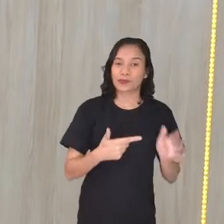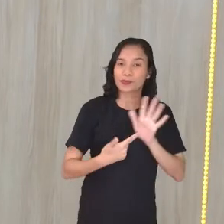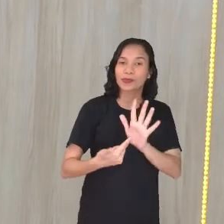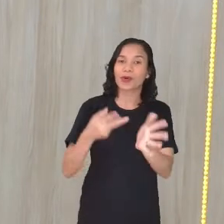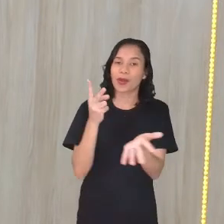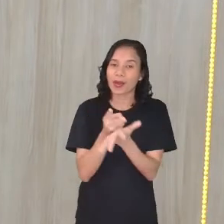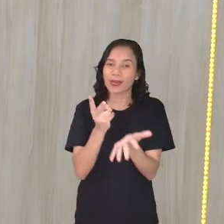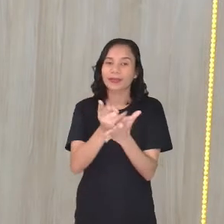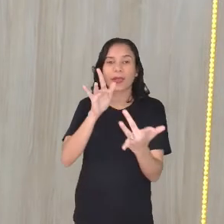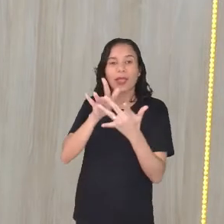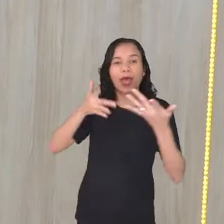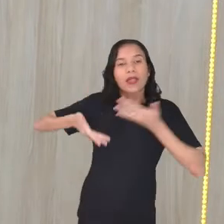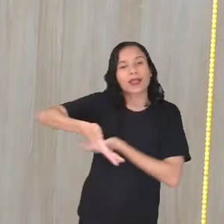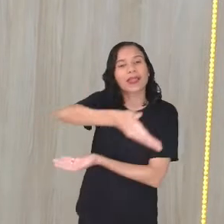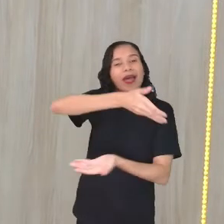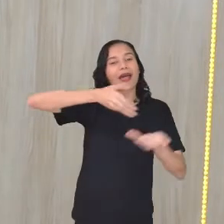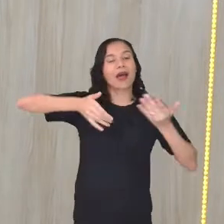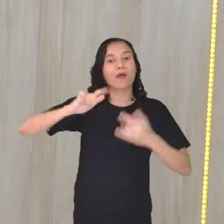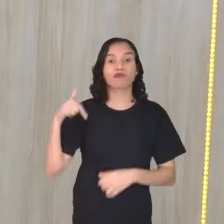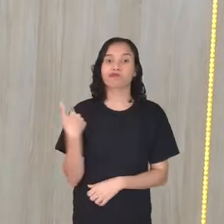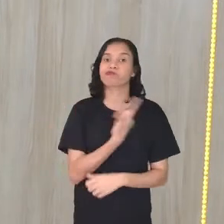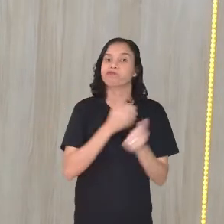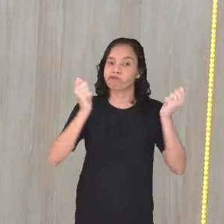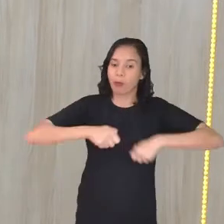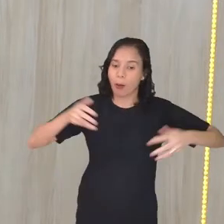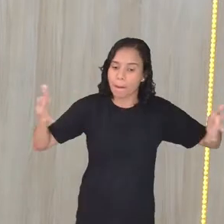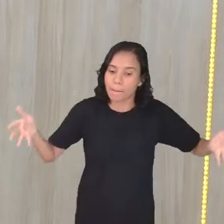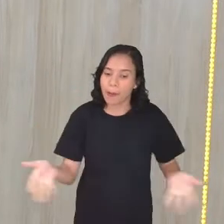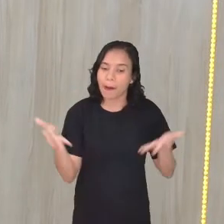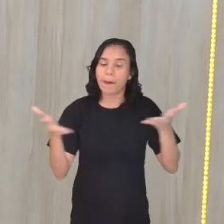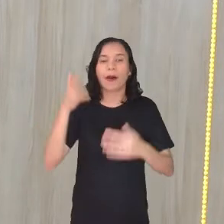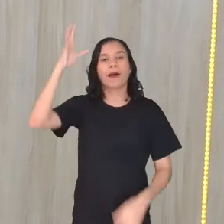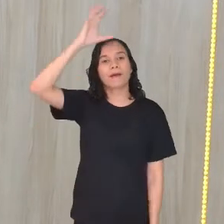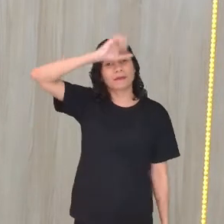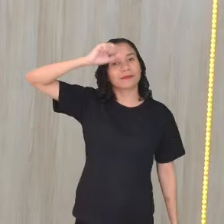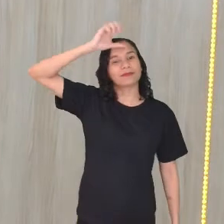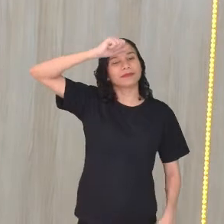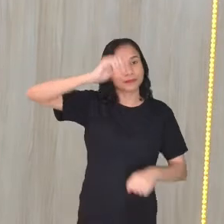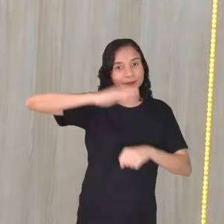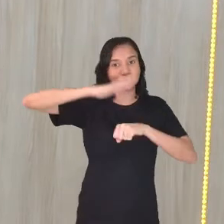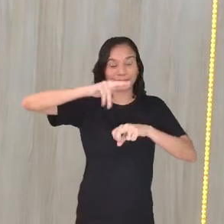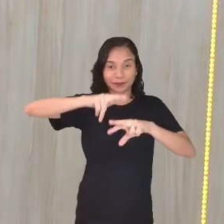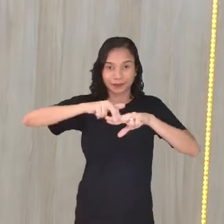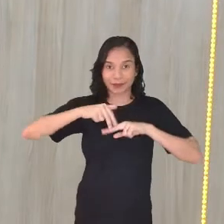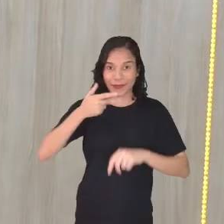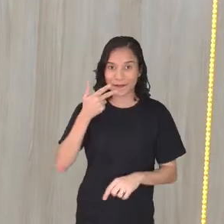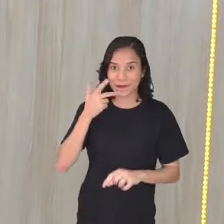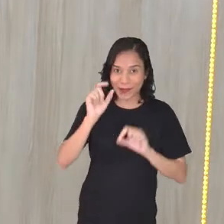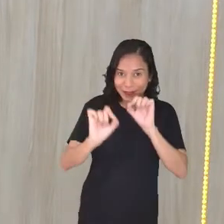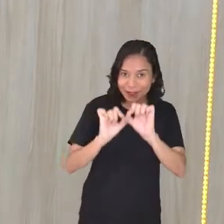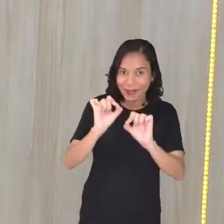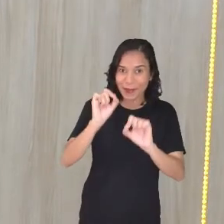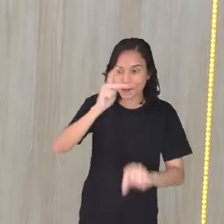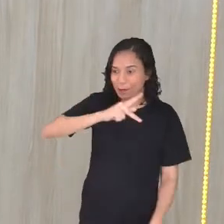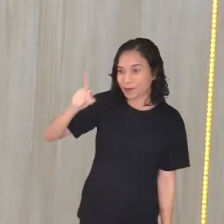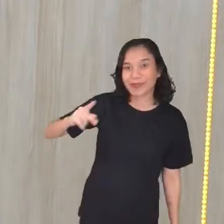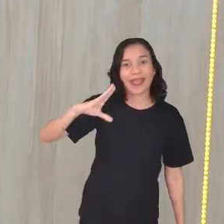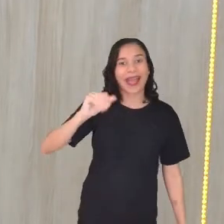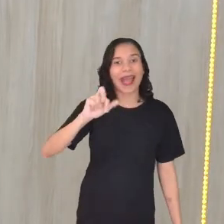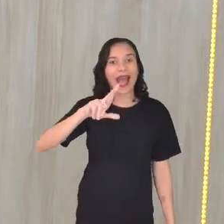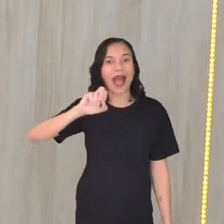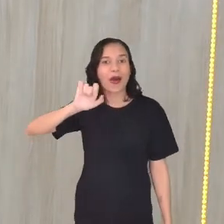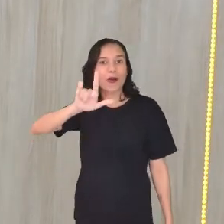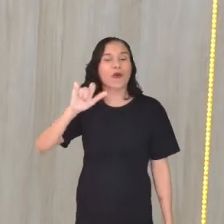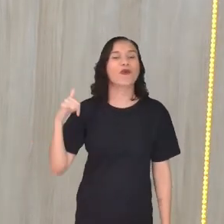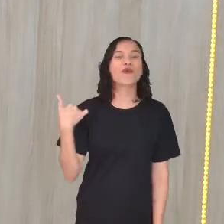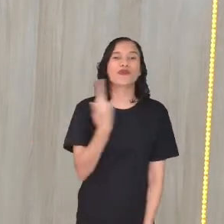sempre dessa interação pra que a gente possa fortalecer nosso aprendizado, né? E eu costumo dizer, professora Carol, que